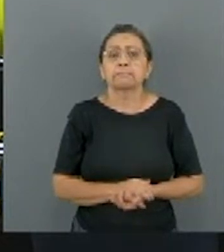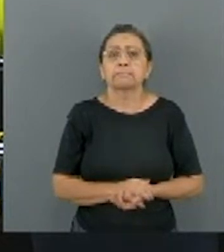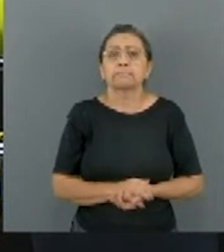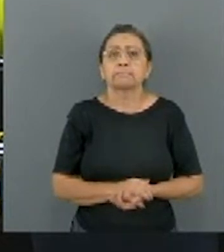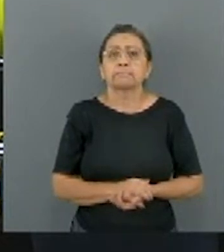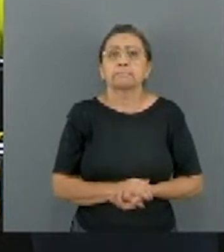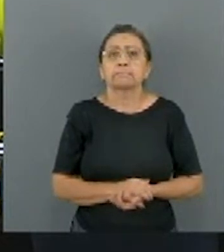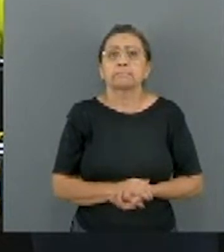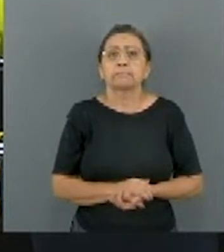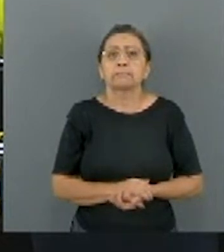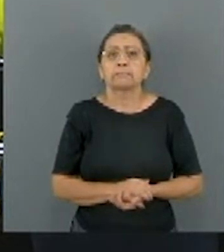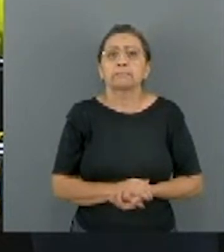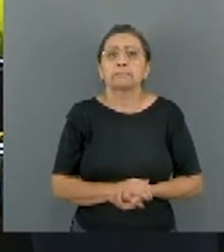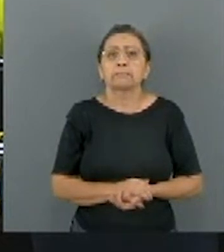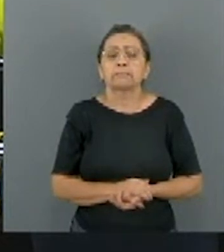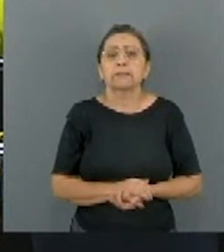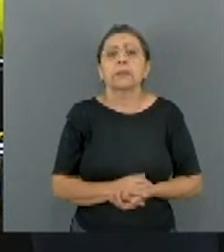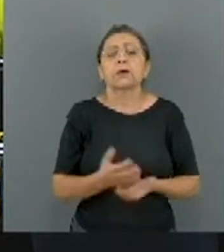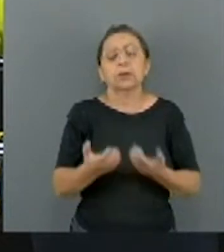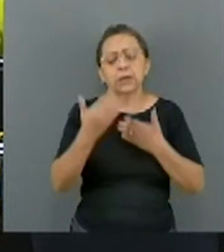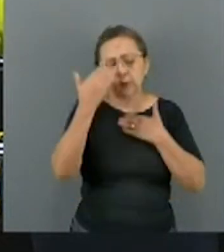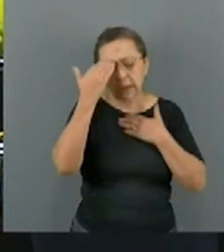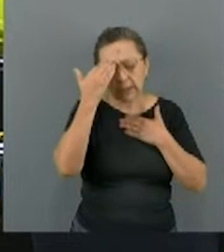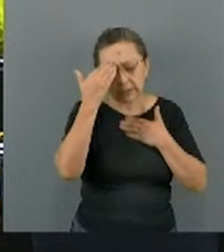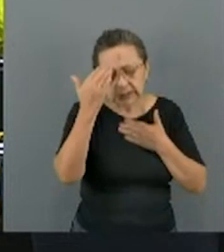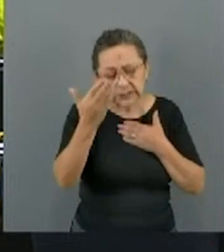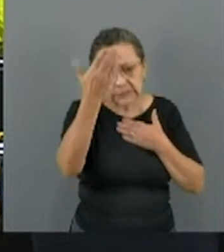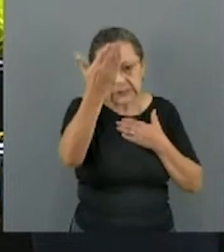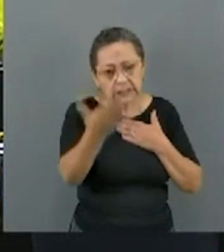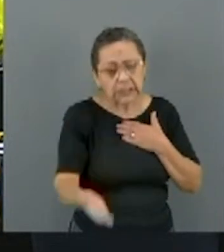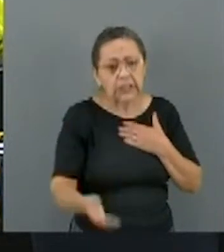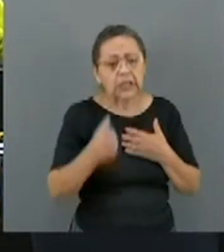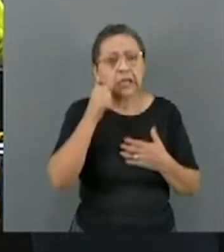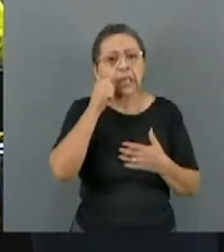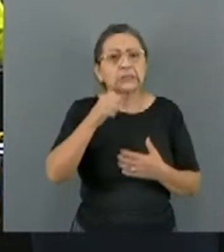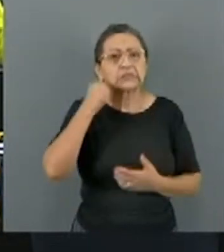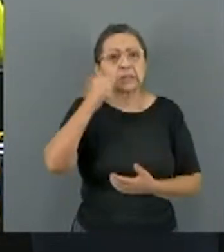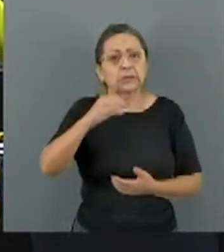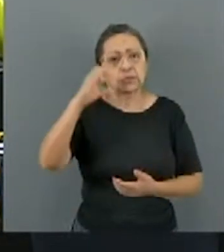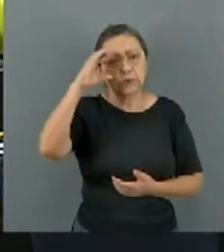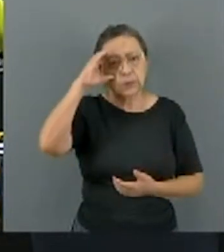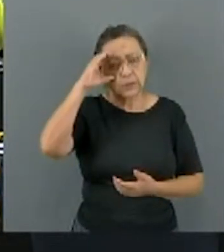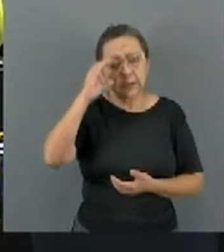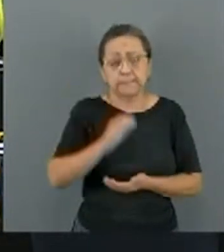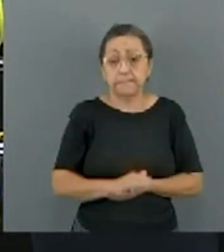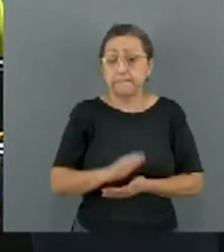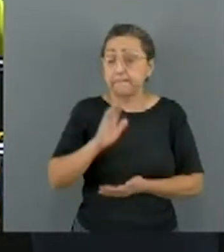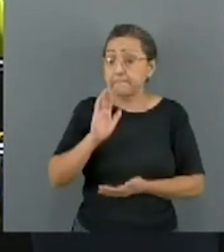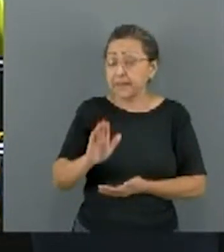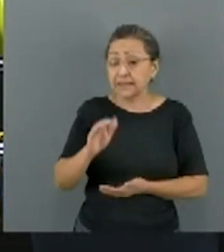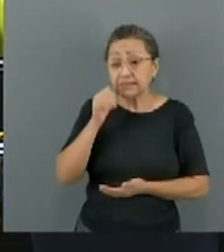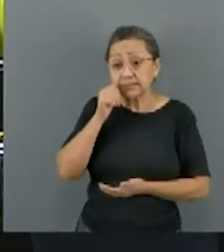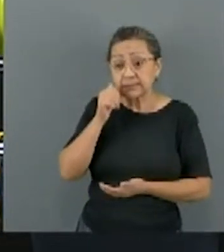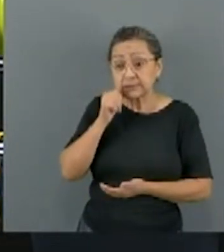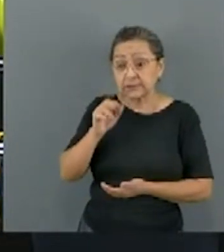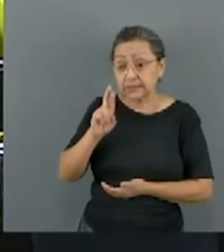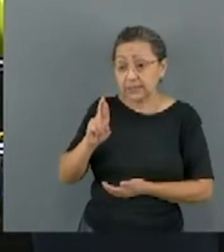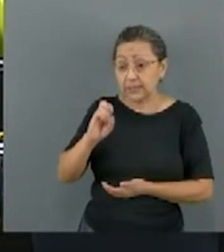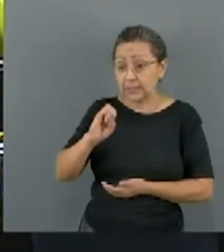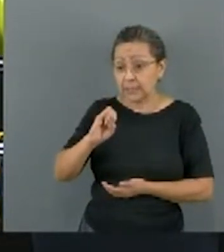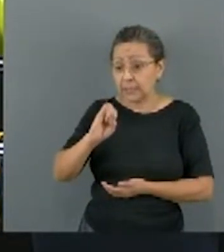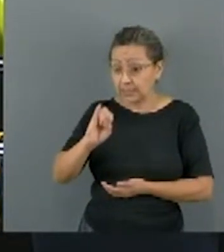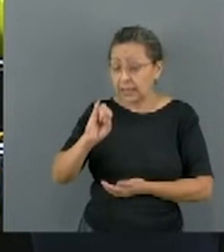Eu quero agradecer à senadora, mas a Rita Lee não é nenhuma questão direta de amizade,